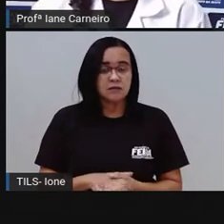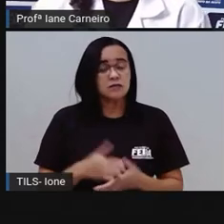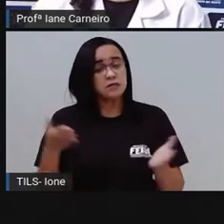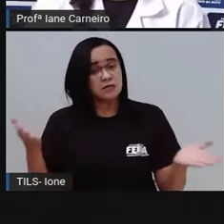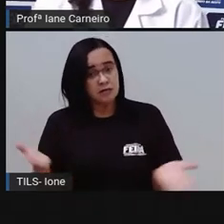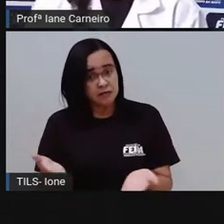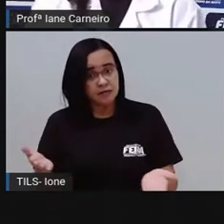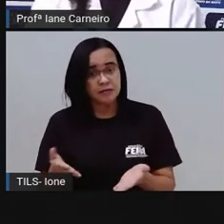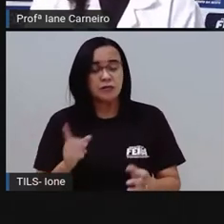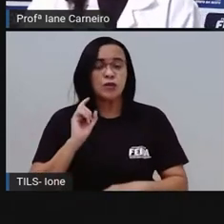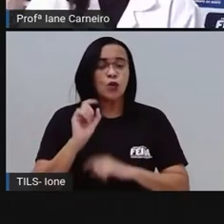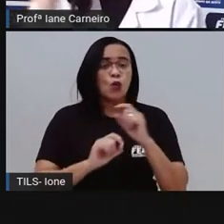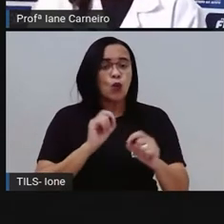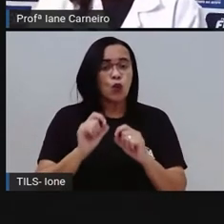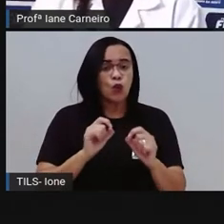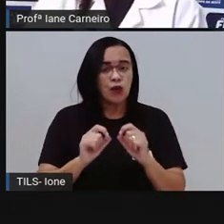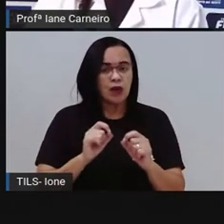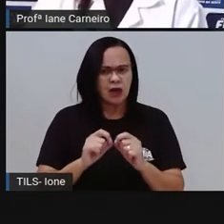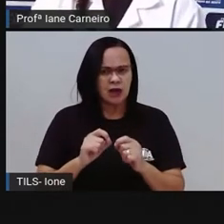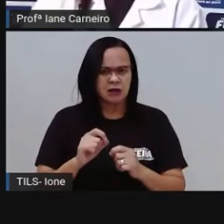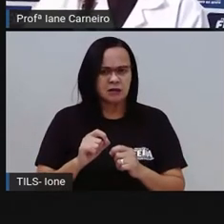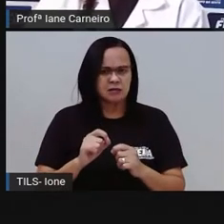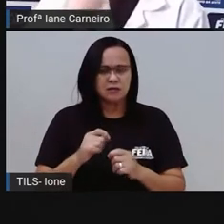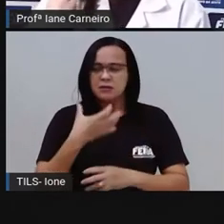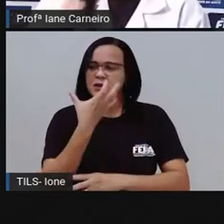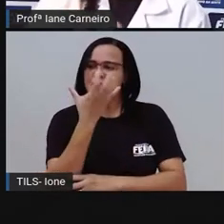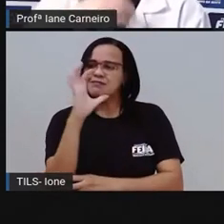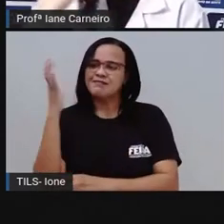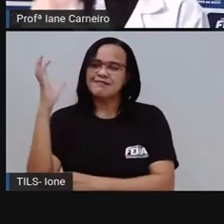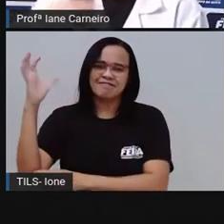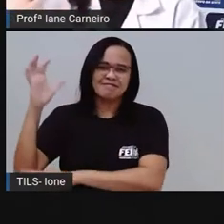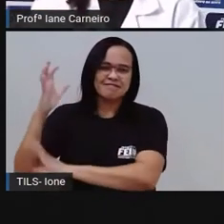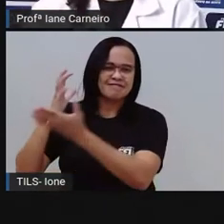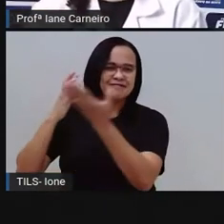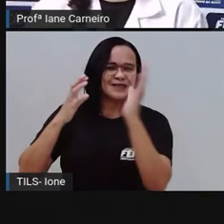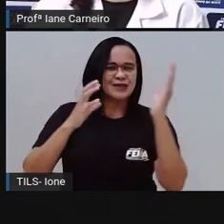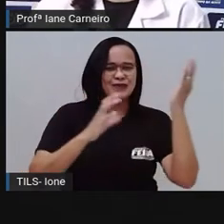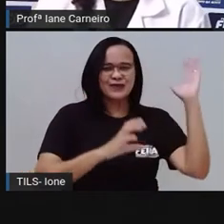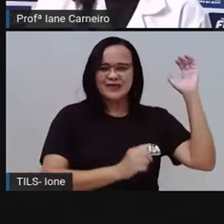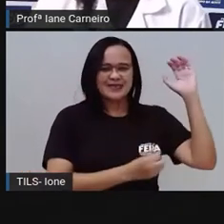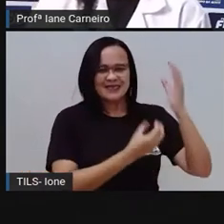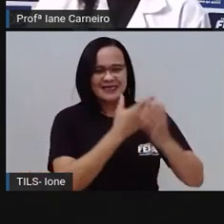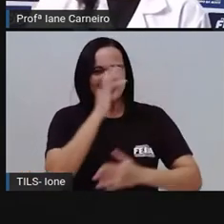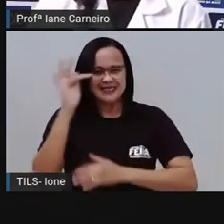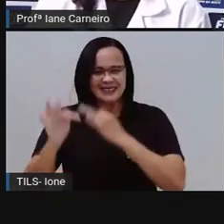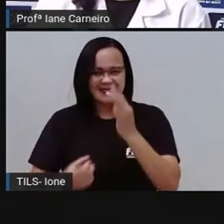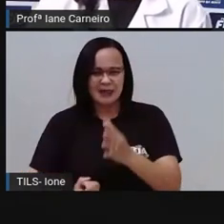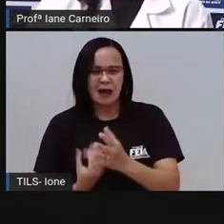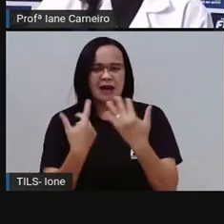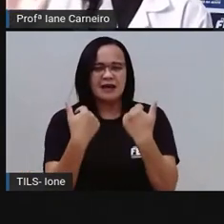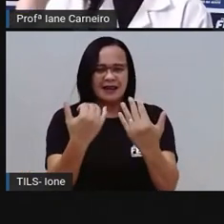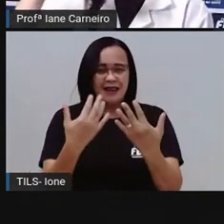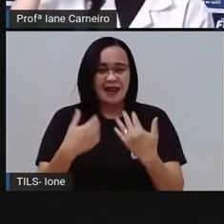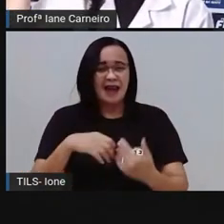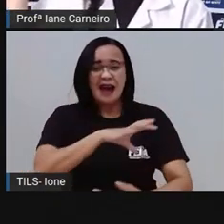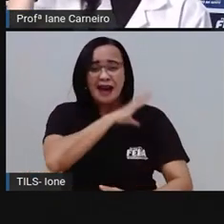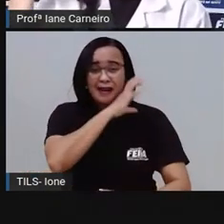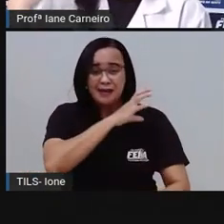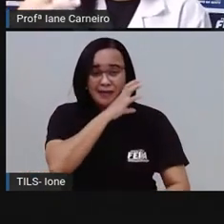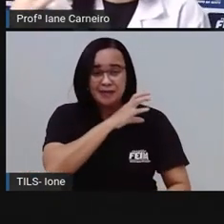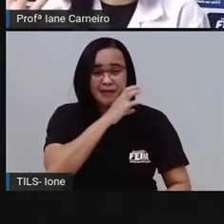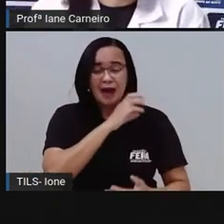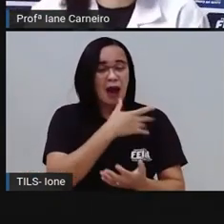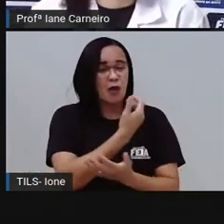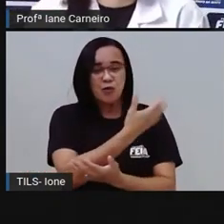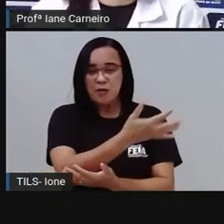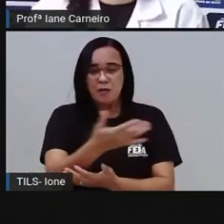mas a natureza, ela é perfeita, né, a natureza, os animais e as plantas, né, que morrem, elas tornam a terra